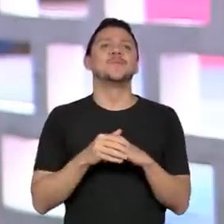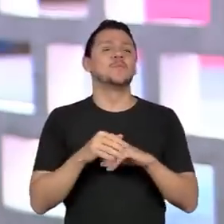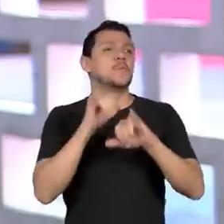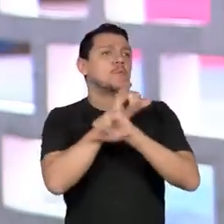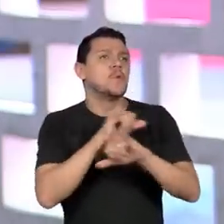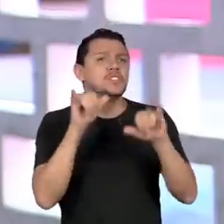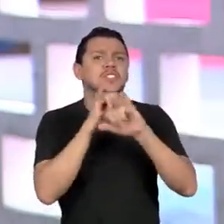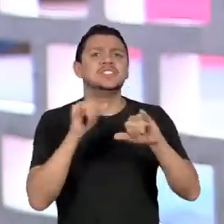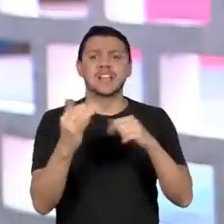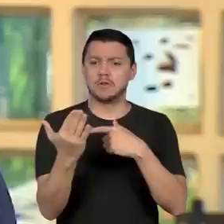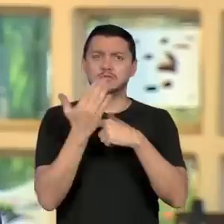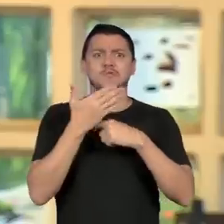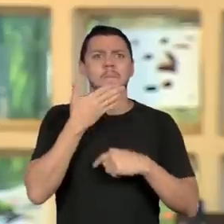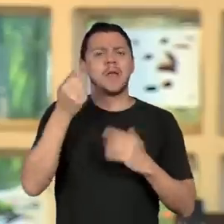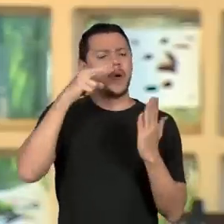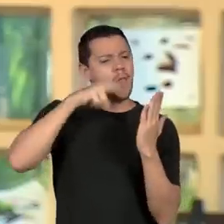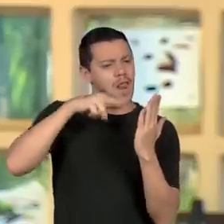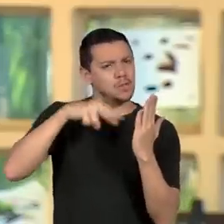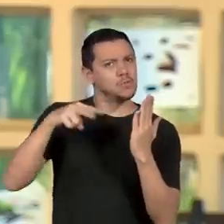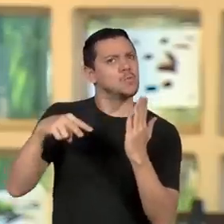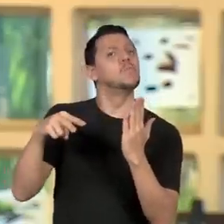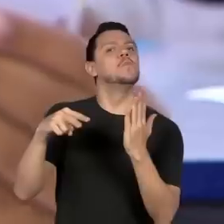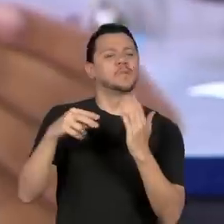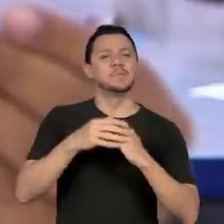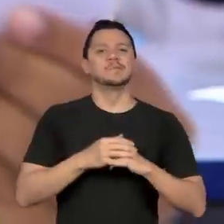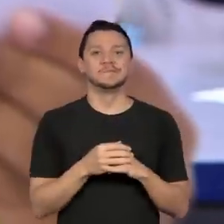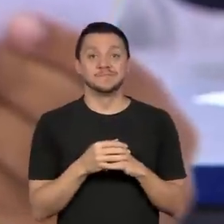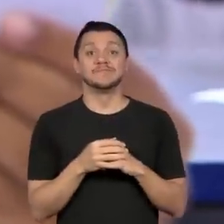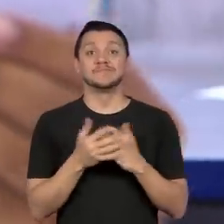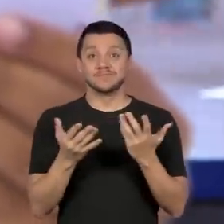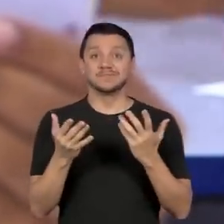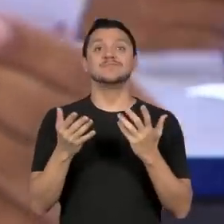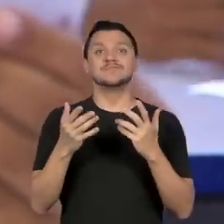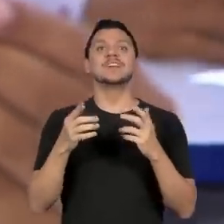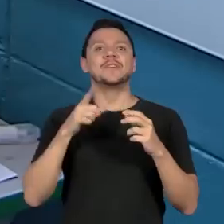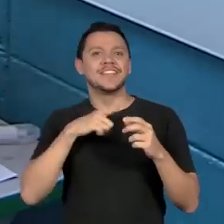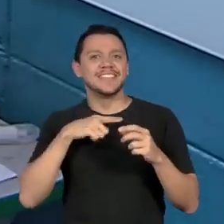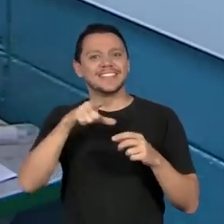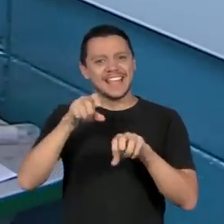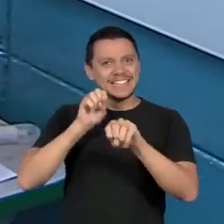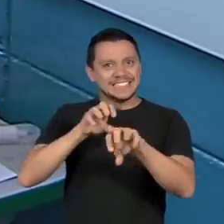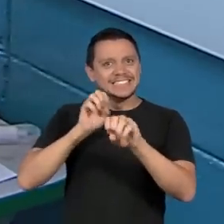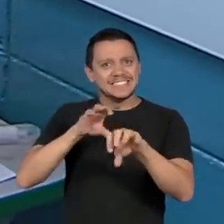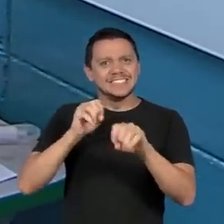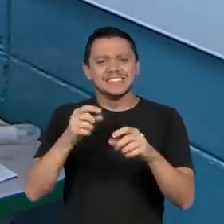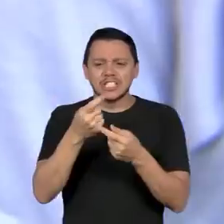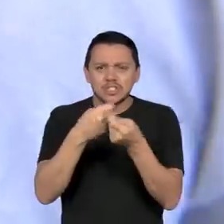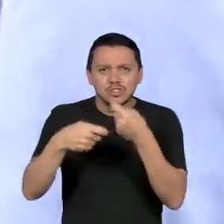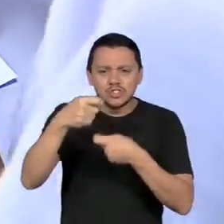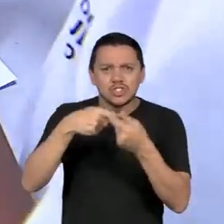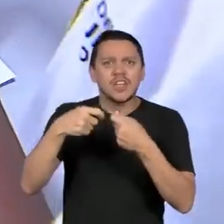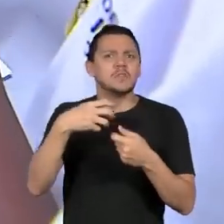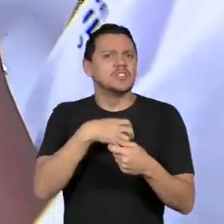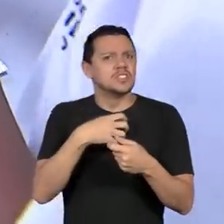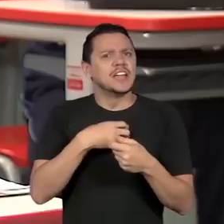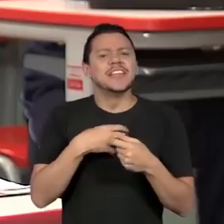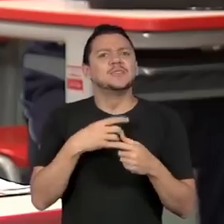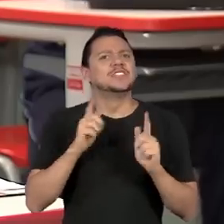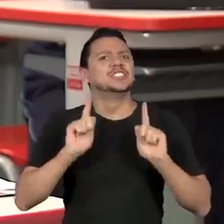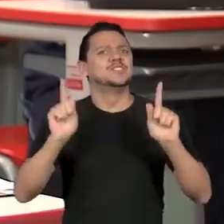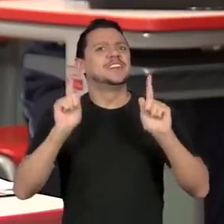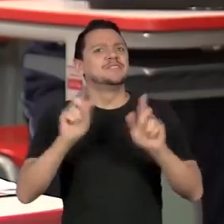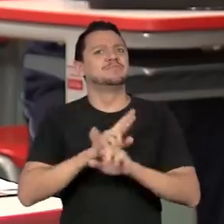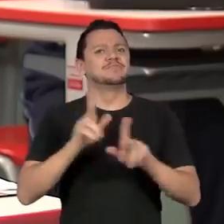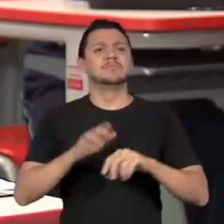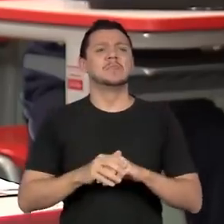capacidade leitora do aluno. A lojinha que ensina educação financeira de maneira divertida. Eu me senti tipo uma